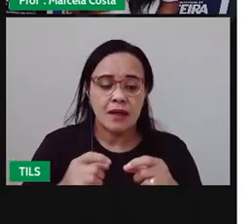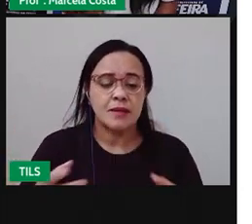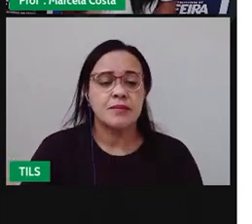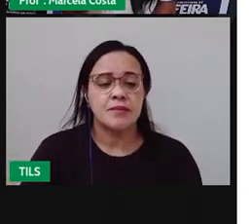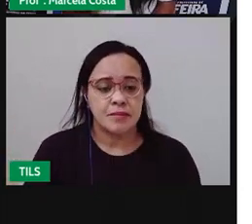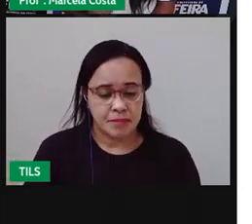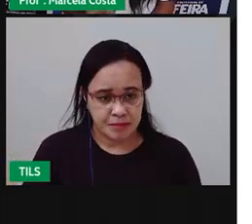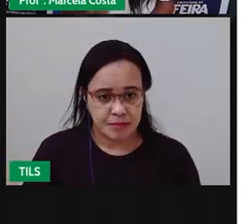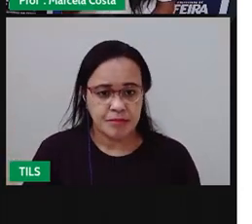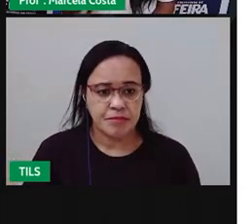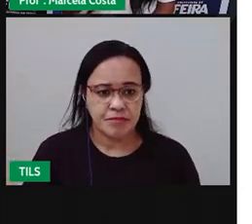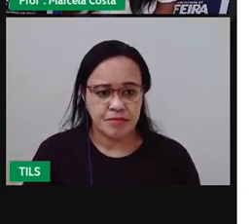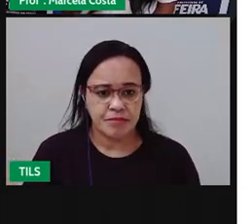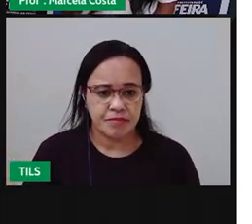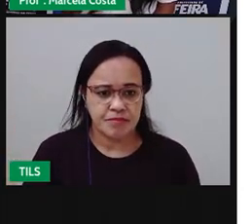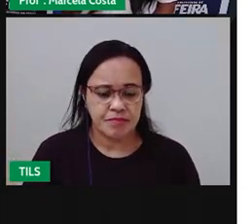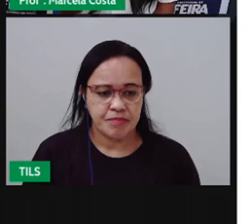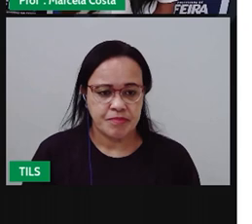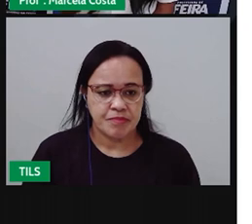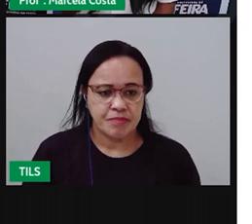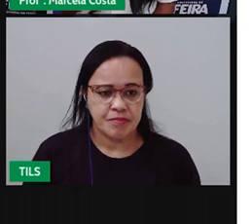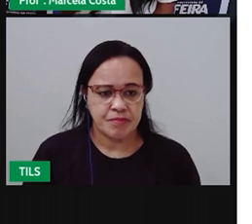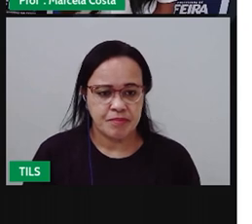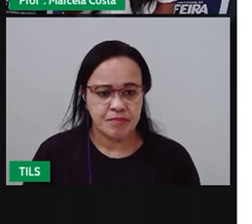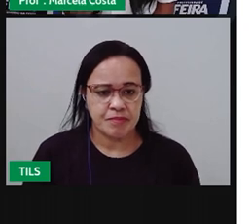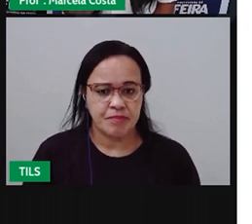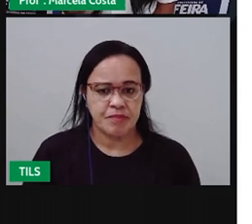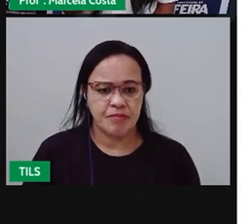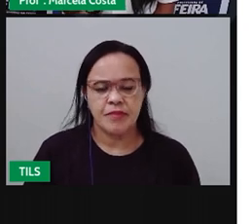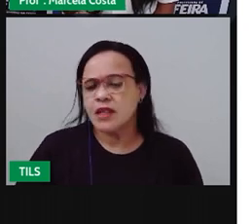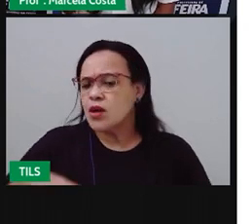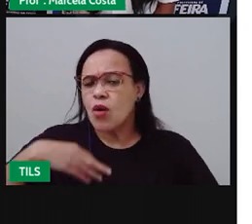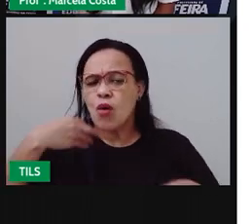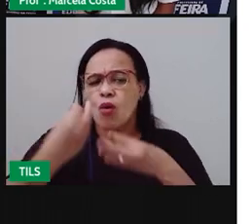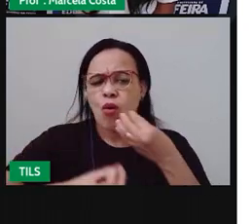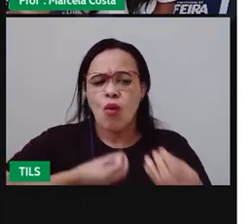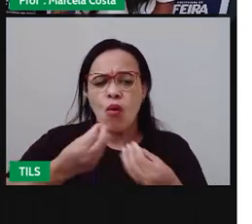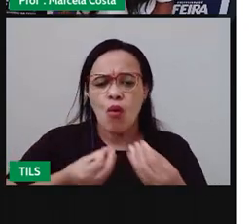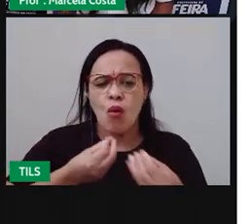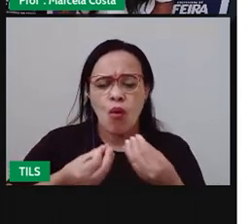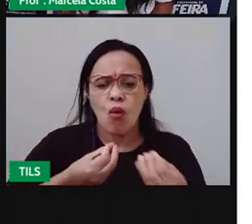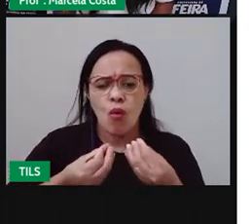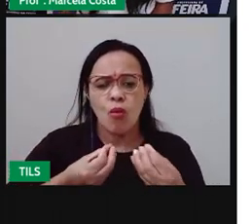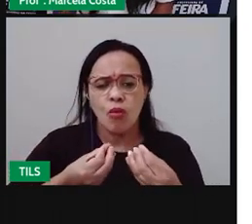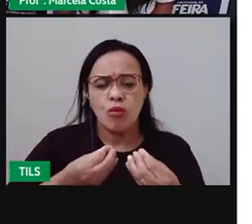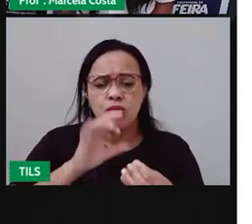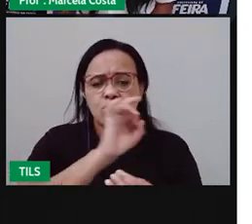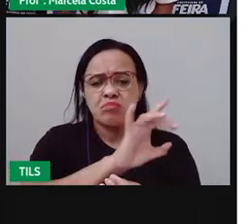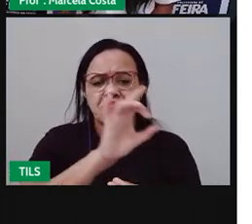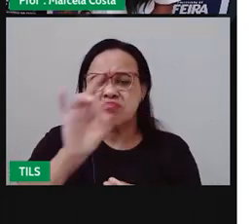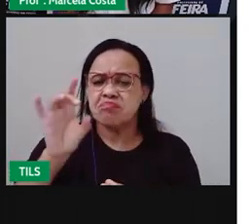reconhecendo essa expressão artística no cotidiano.